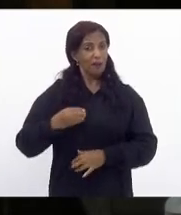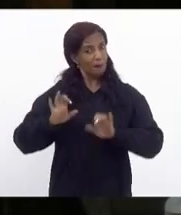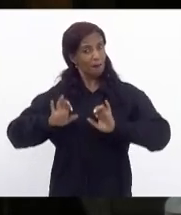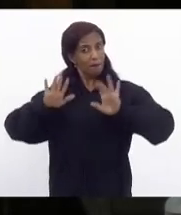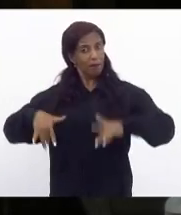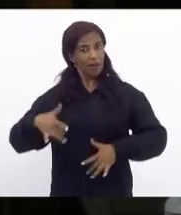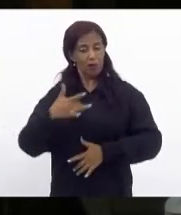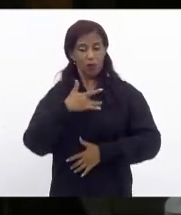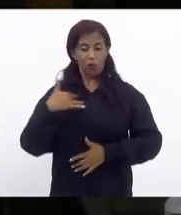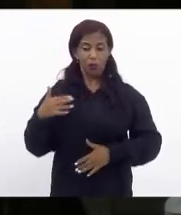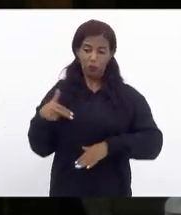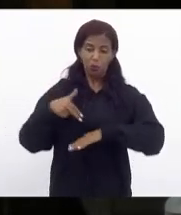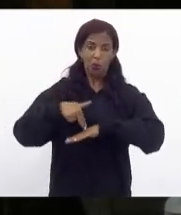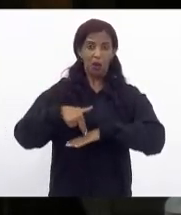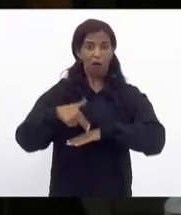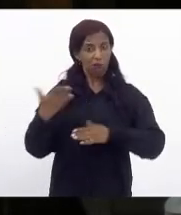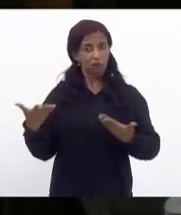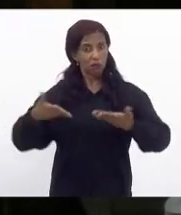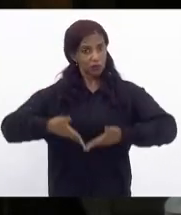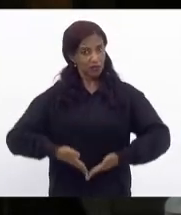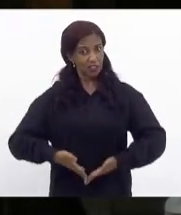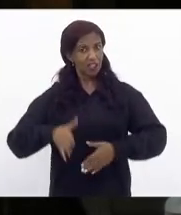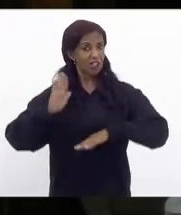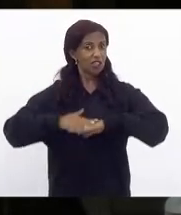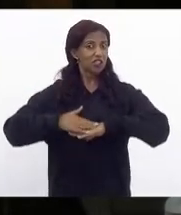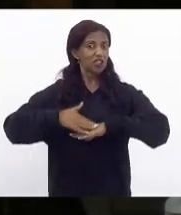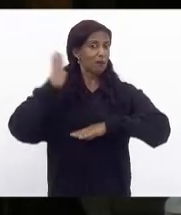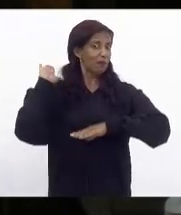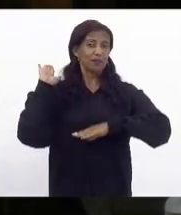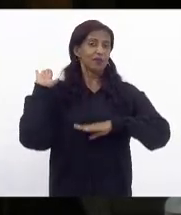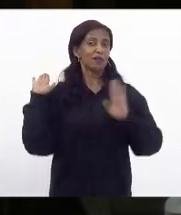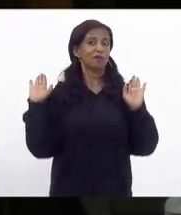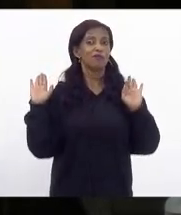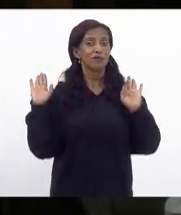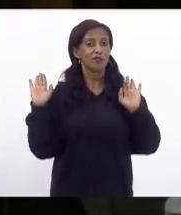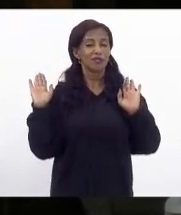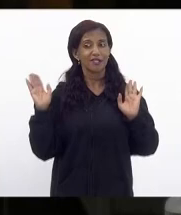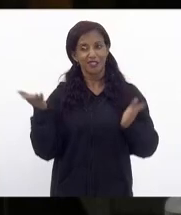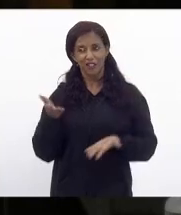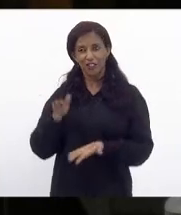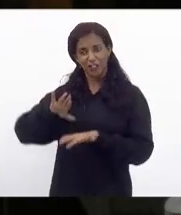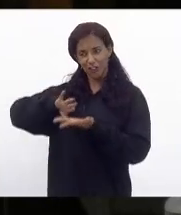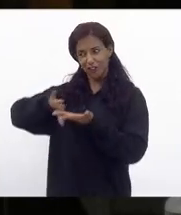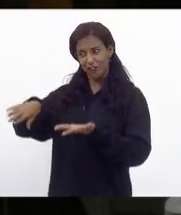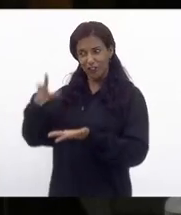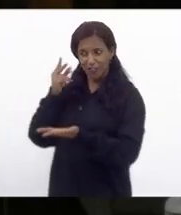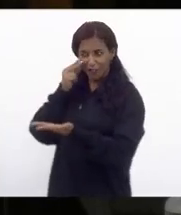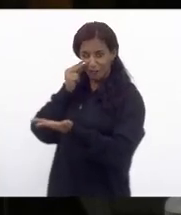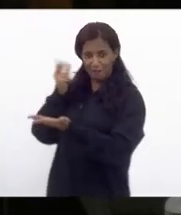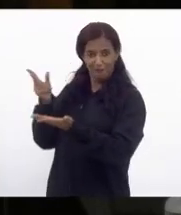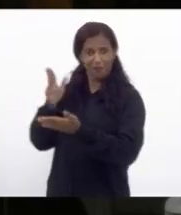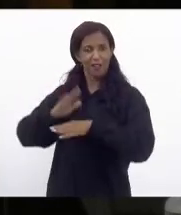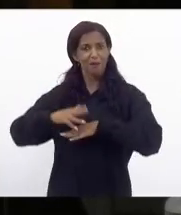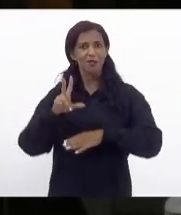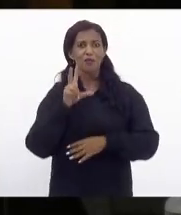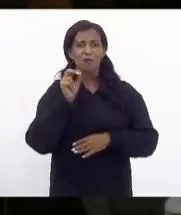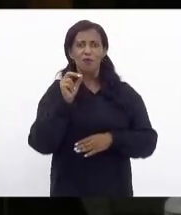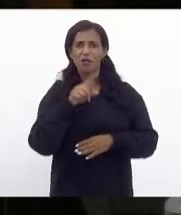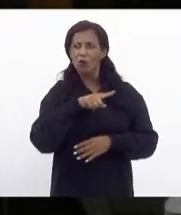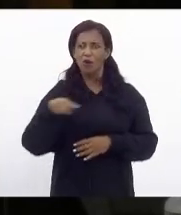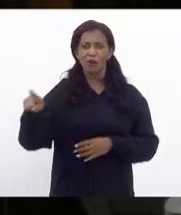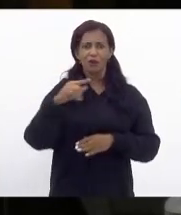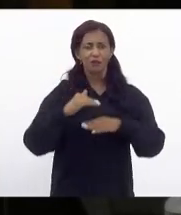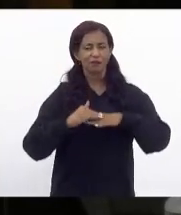tanto é que estamos aqui e já passamos agora com exceção da deputada Mônica Francisco dos 50 anos